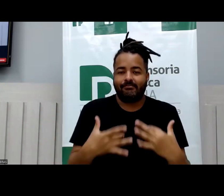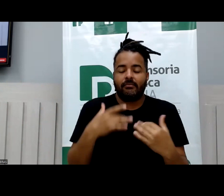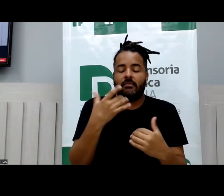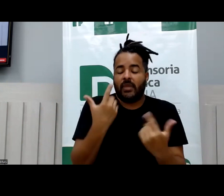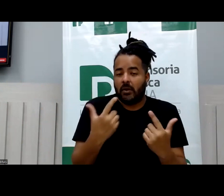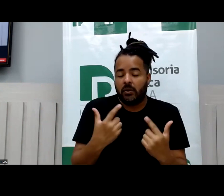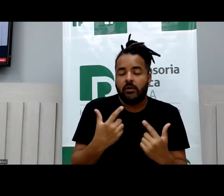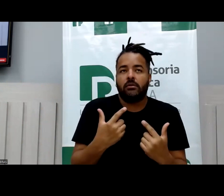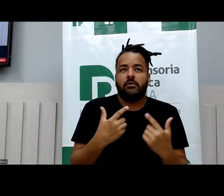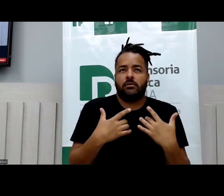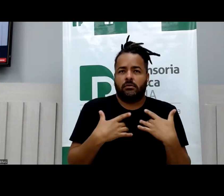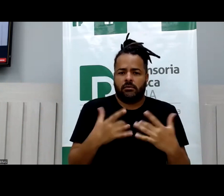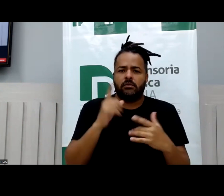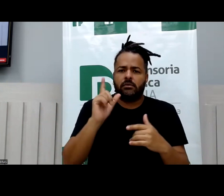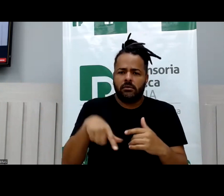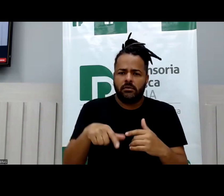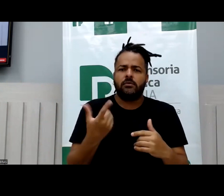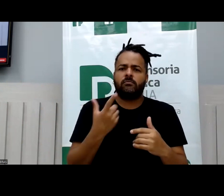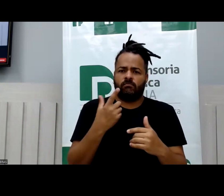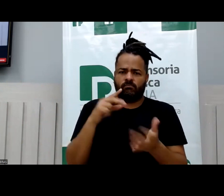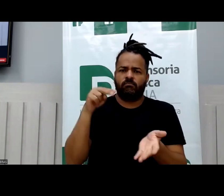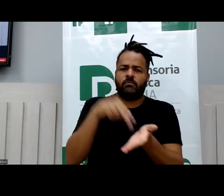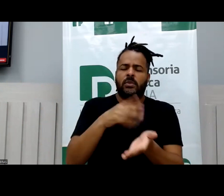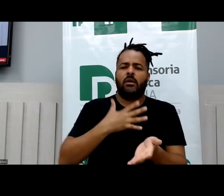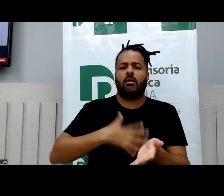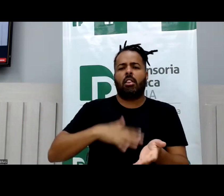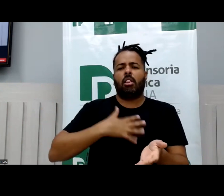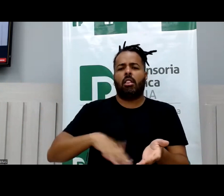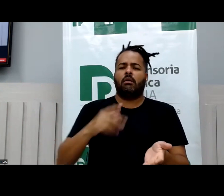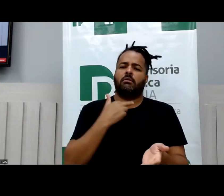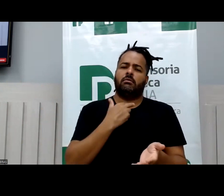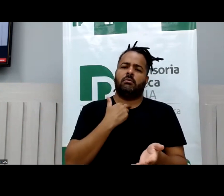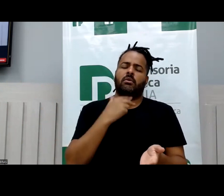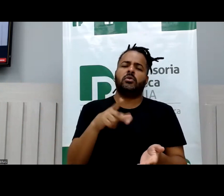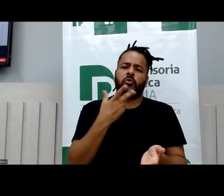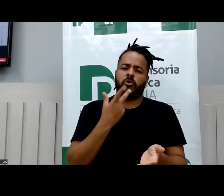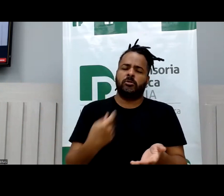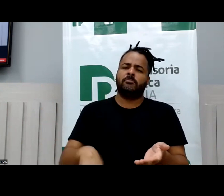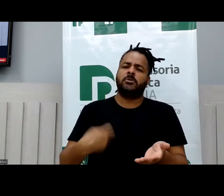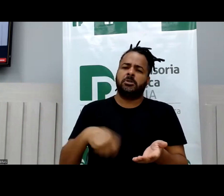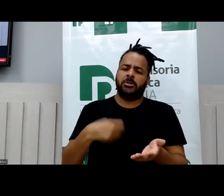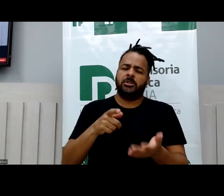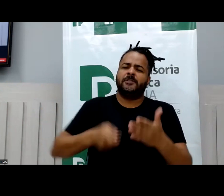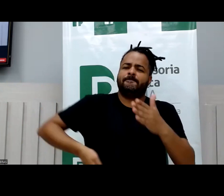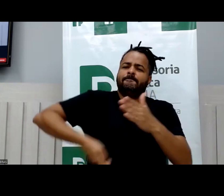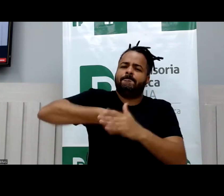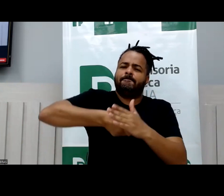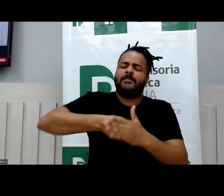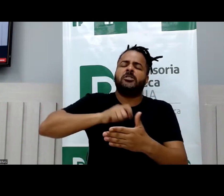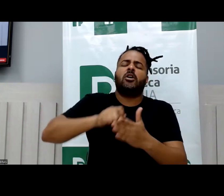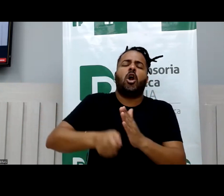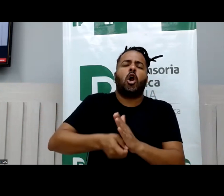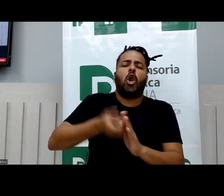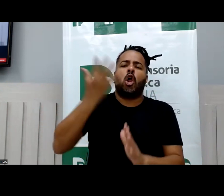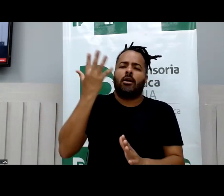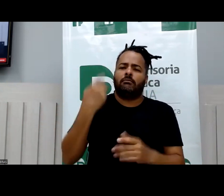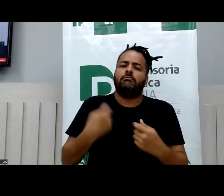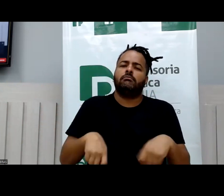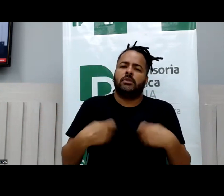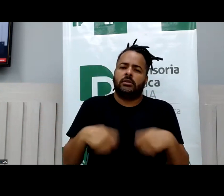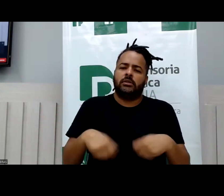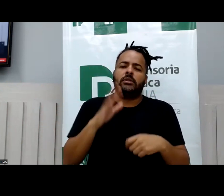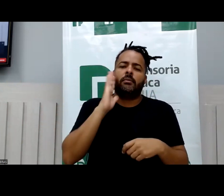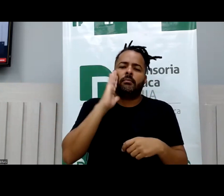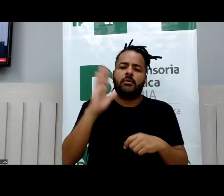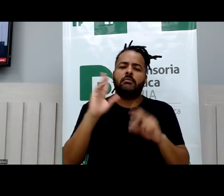defensoria pública, é permanente. A gente não pode descansar, infelizmente. A gente não dorme, nesse aspecto, dos temas que nos